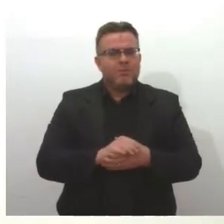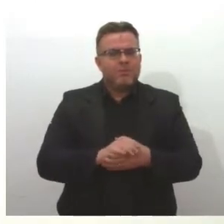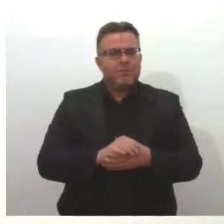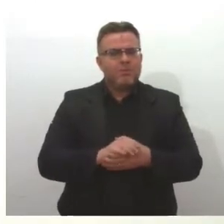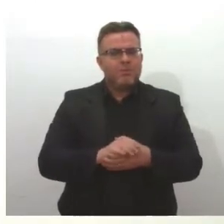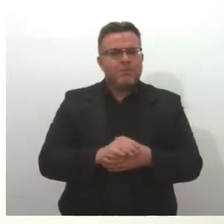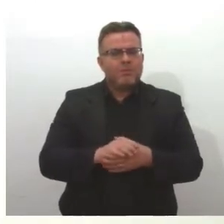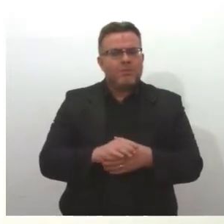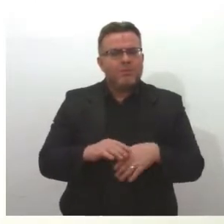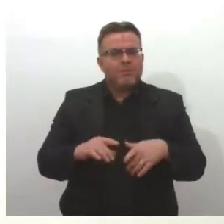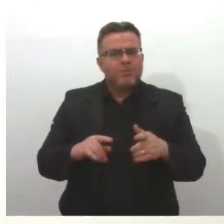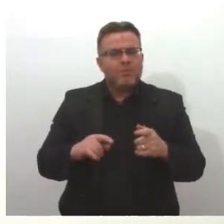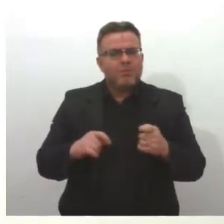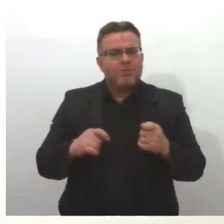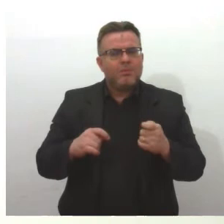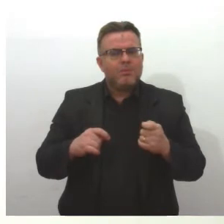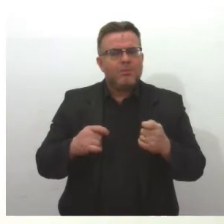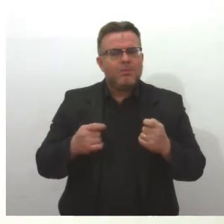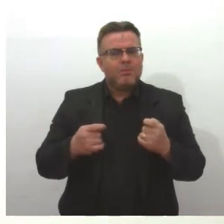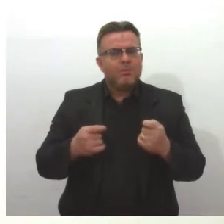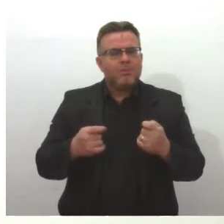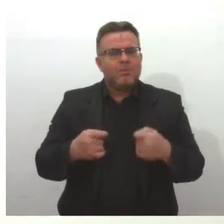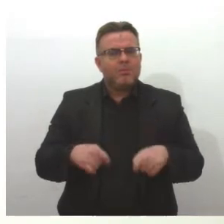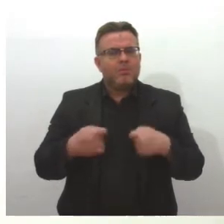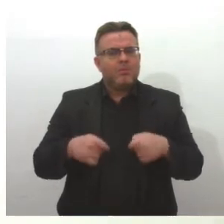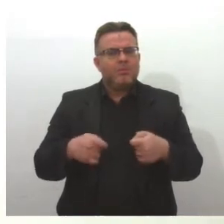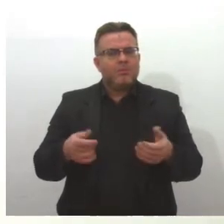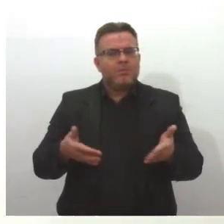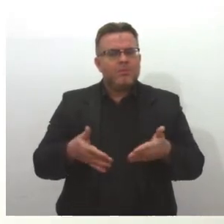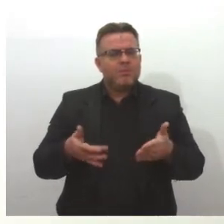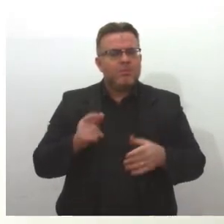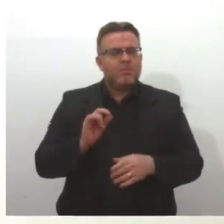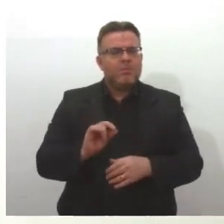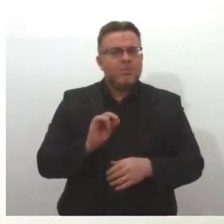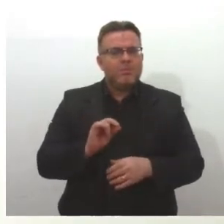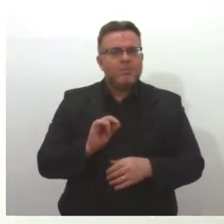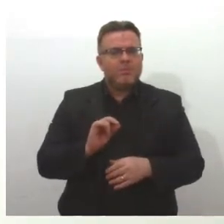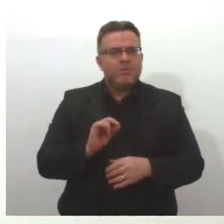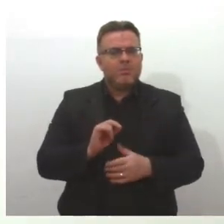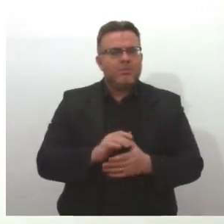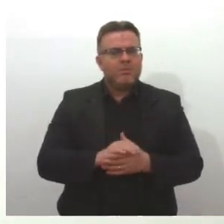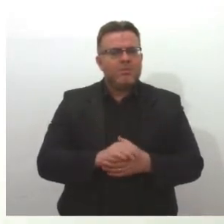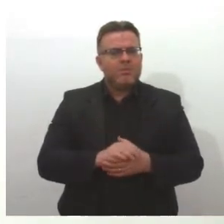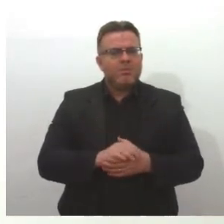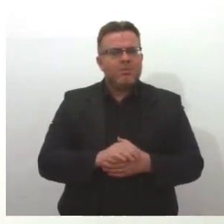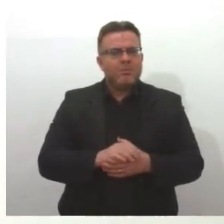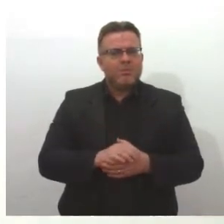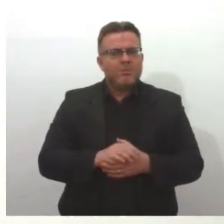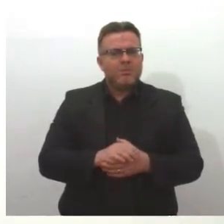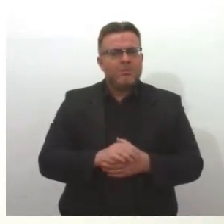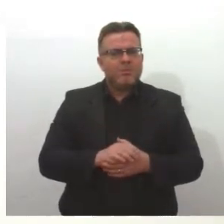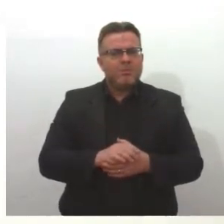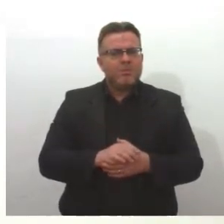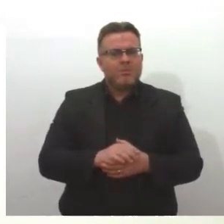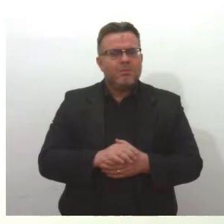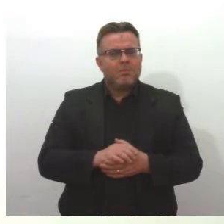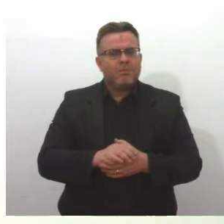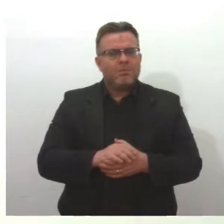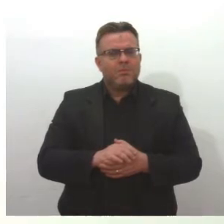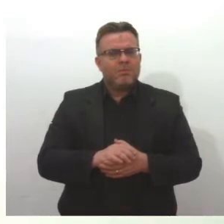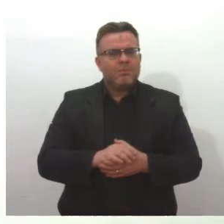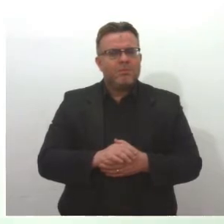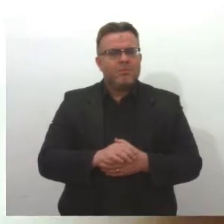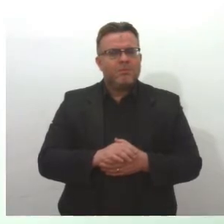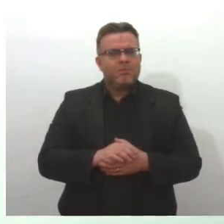necessário para atender 100 pessoas, hoje, com a nova carteira de identidade, em razão de todo mundo querer colocar tudo, é possível